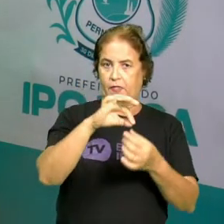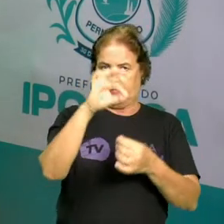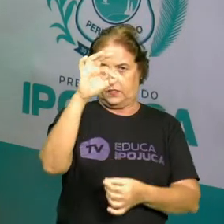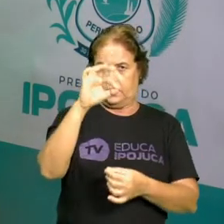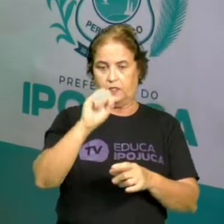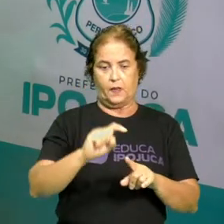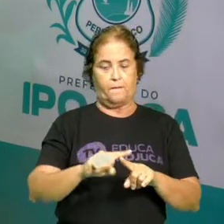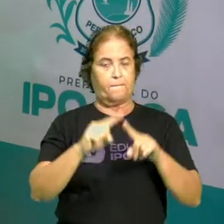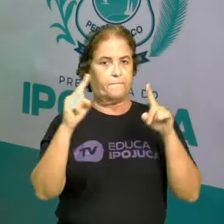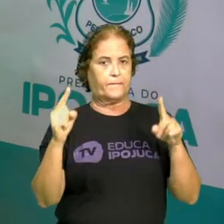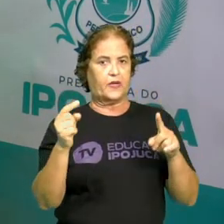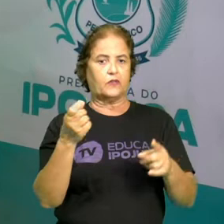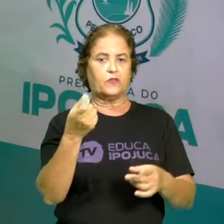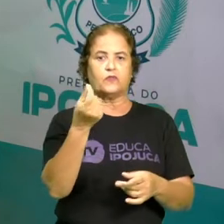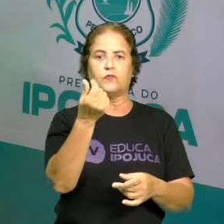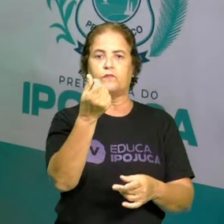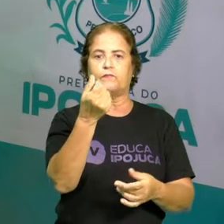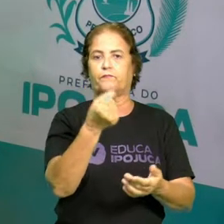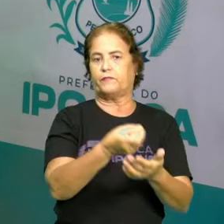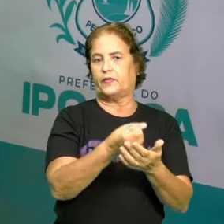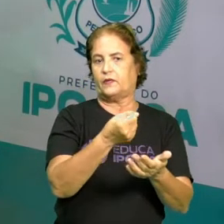é uma contagem.